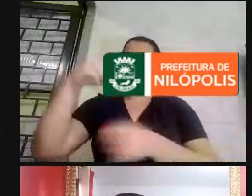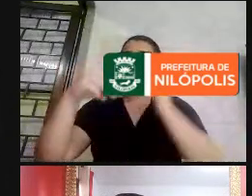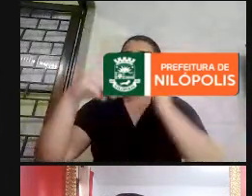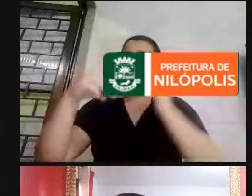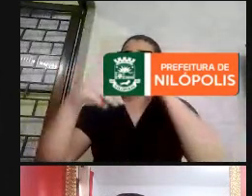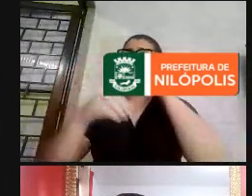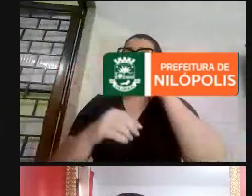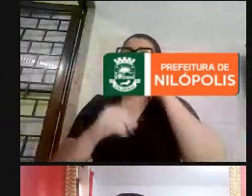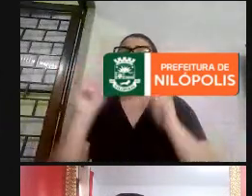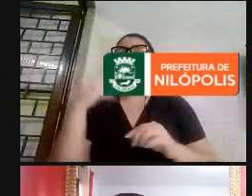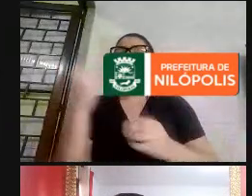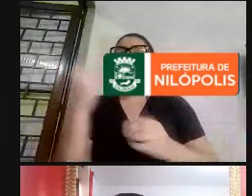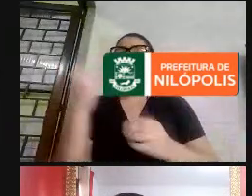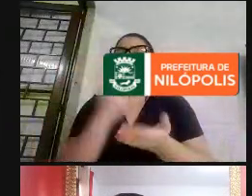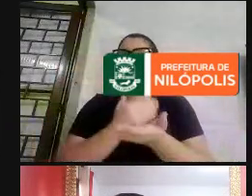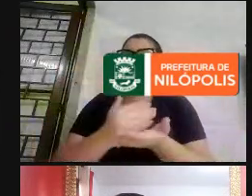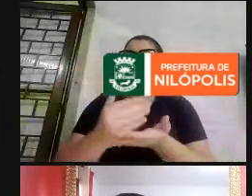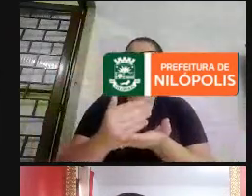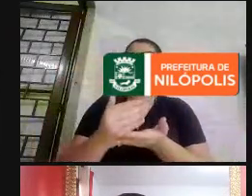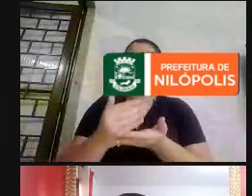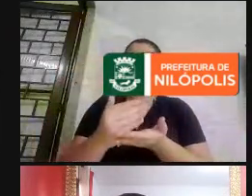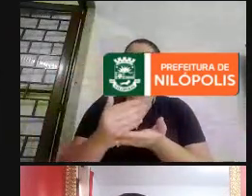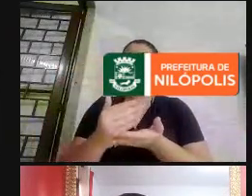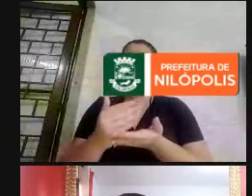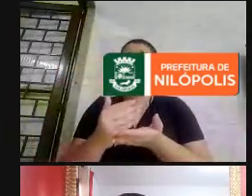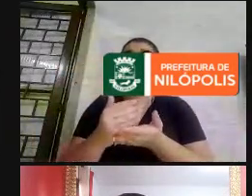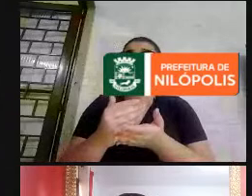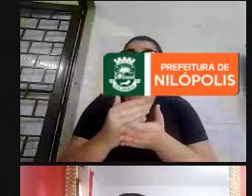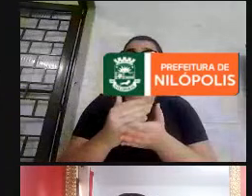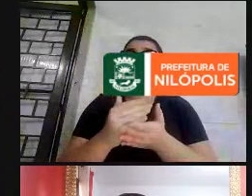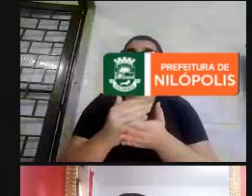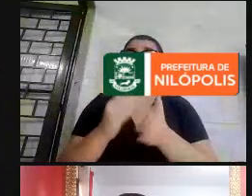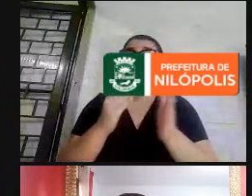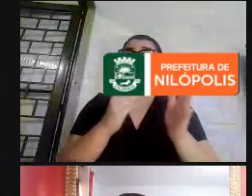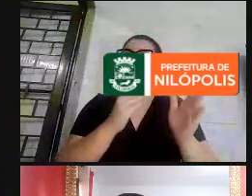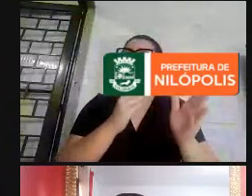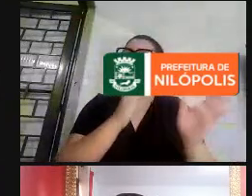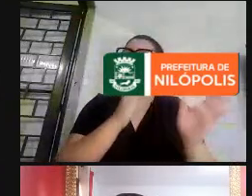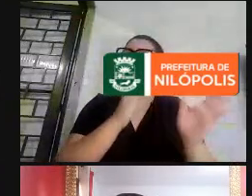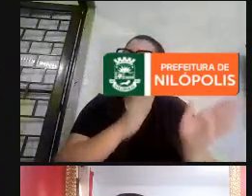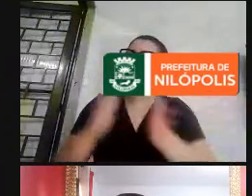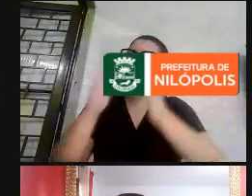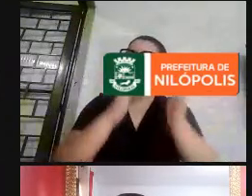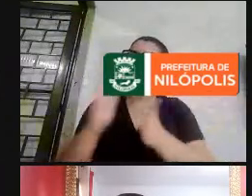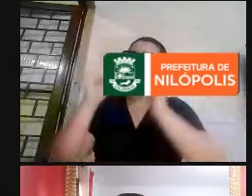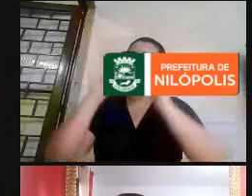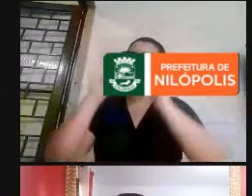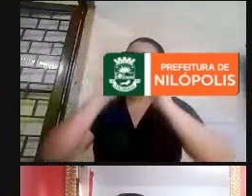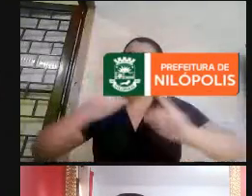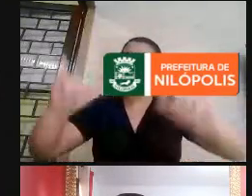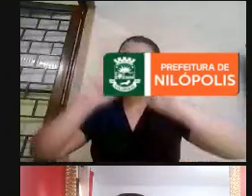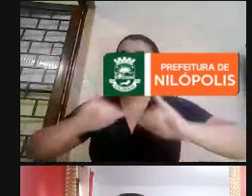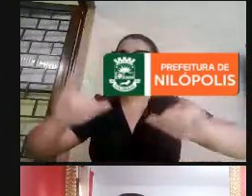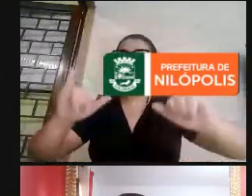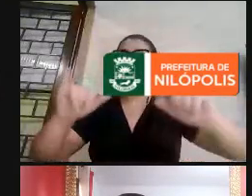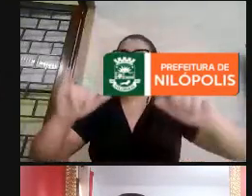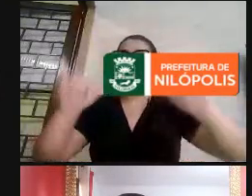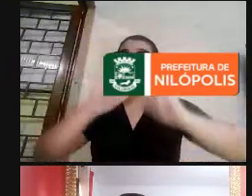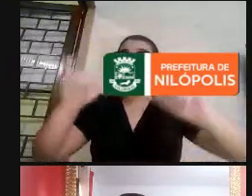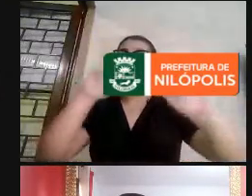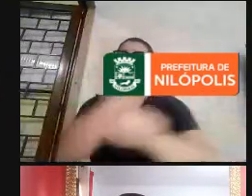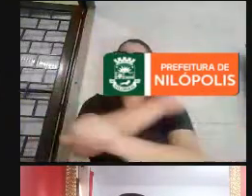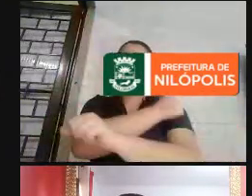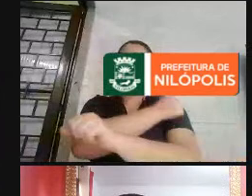começamos ali mais num processo informativo, informando esses alunos, aumentando o leque de